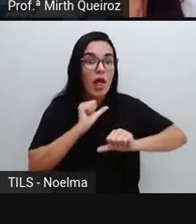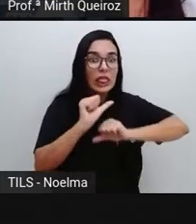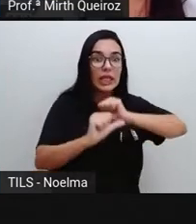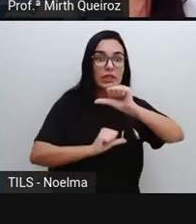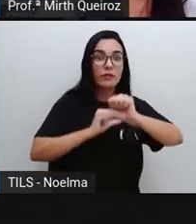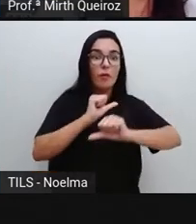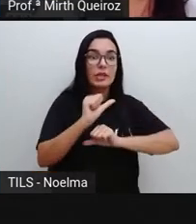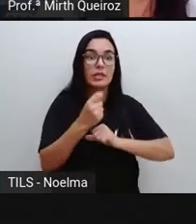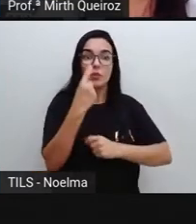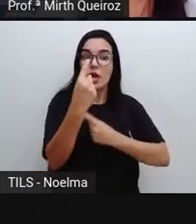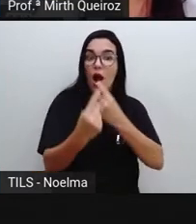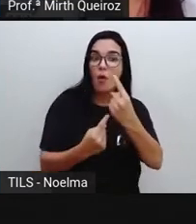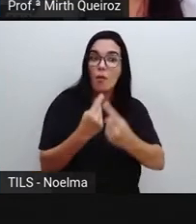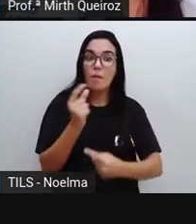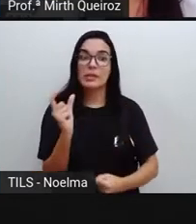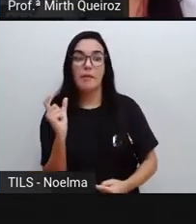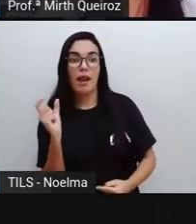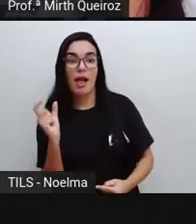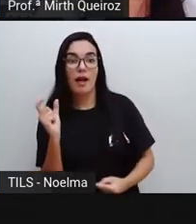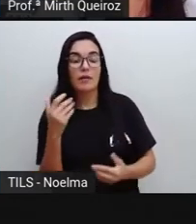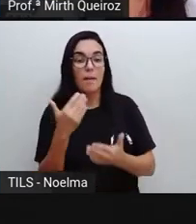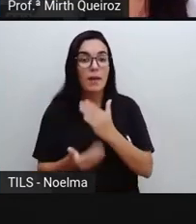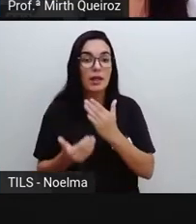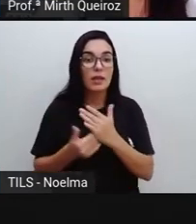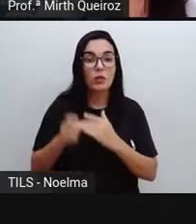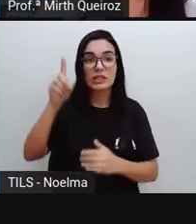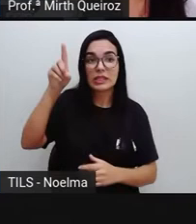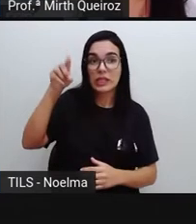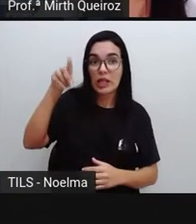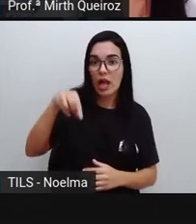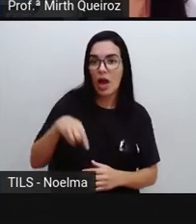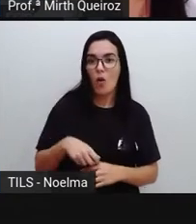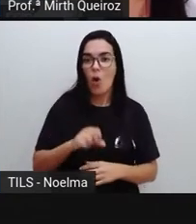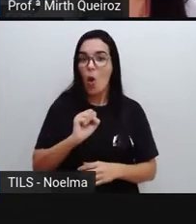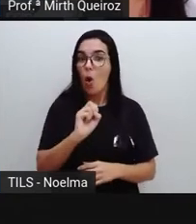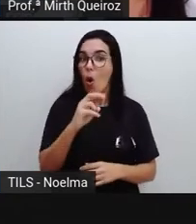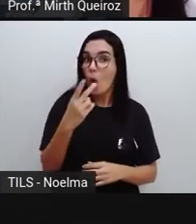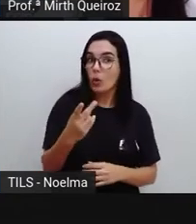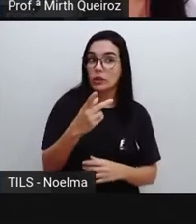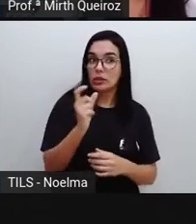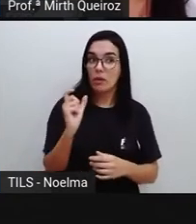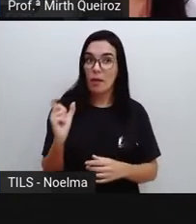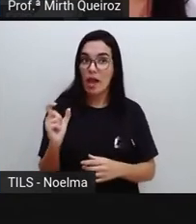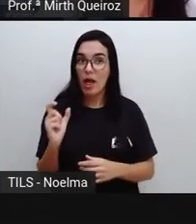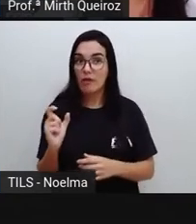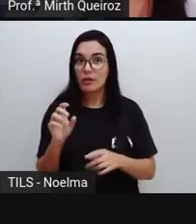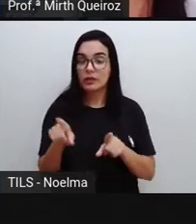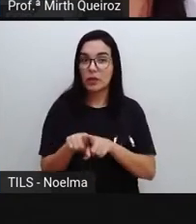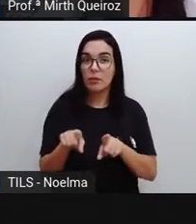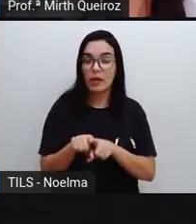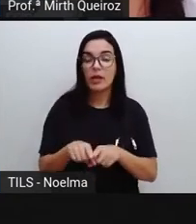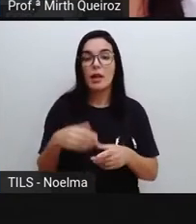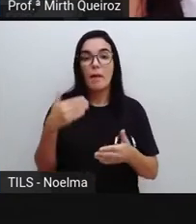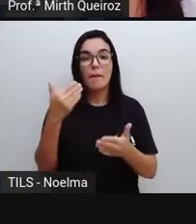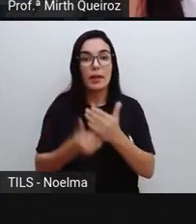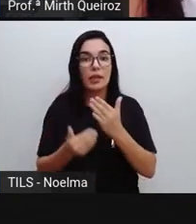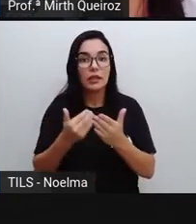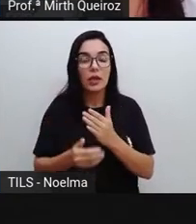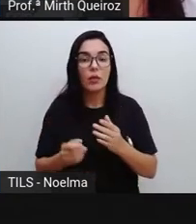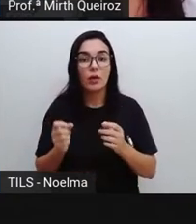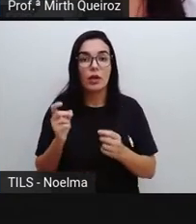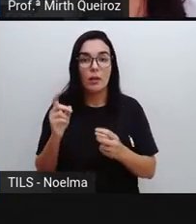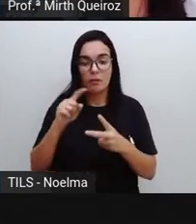palavras perderam a acentuação, outras palavras, que eram palavras compostas, com ífens, hoje estão